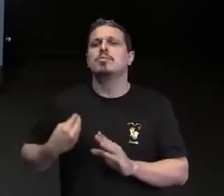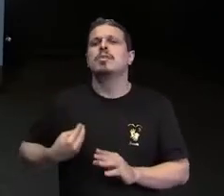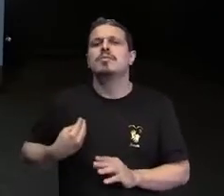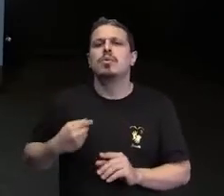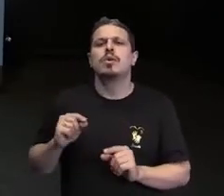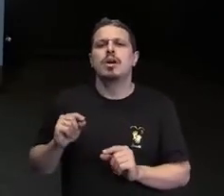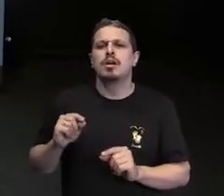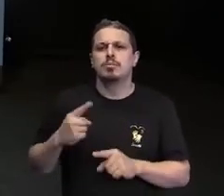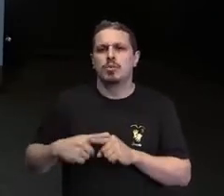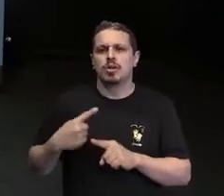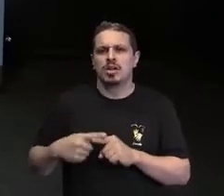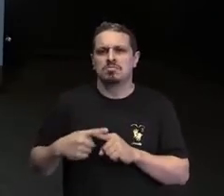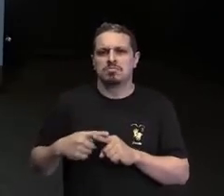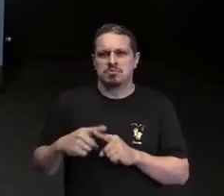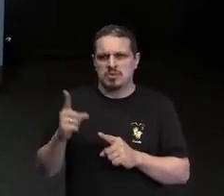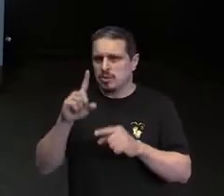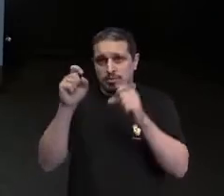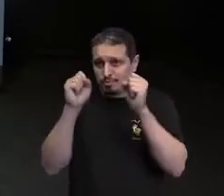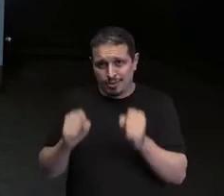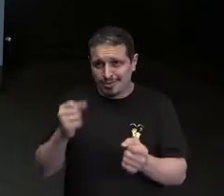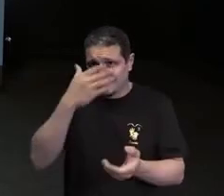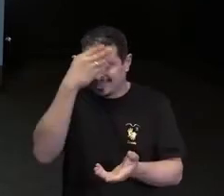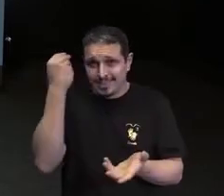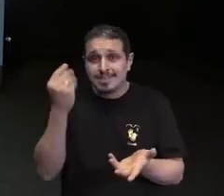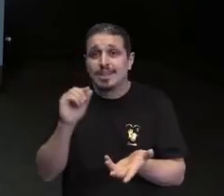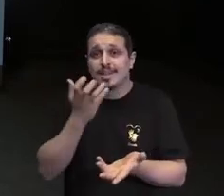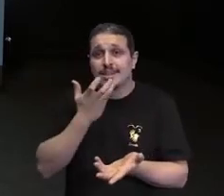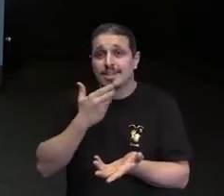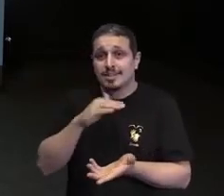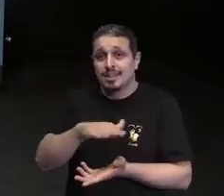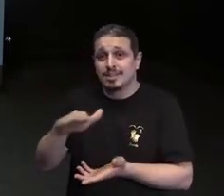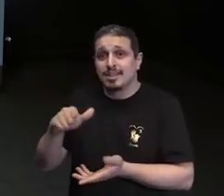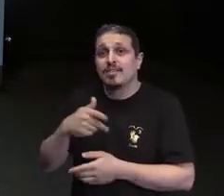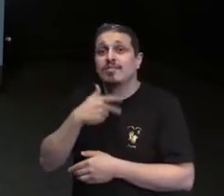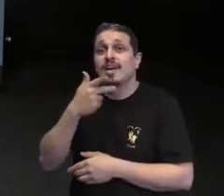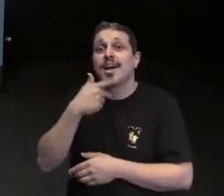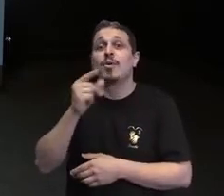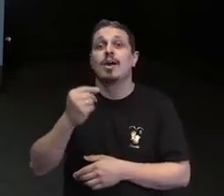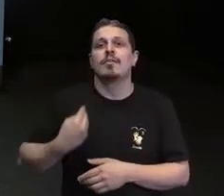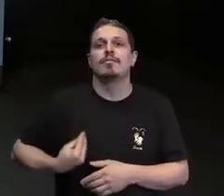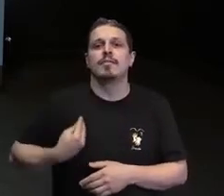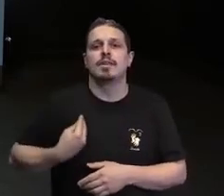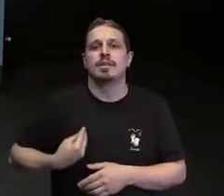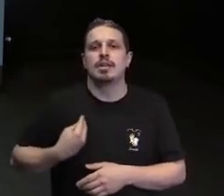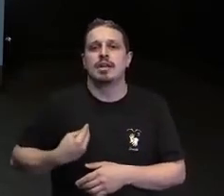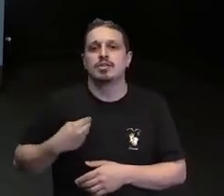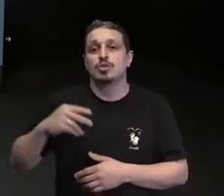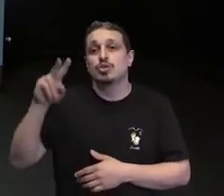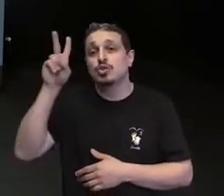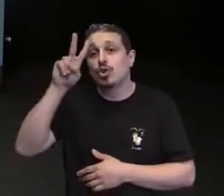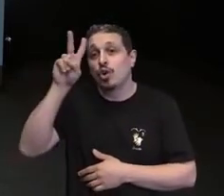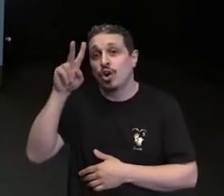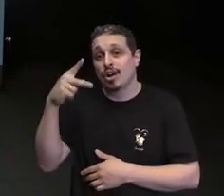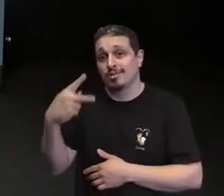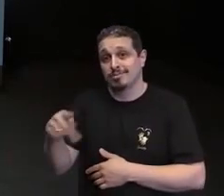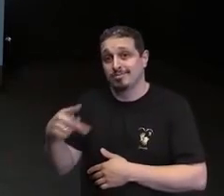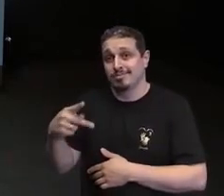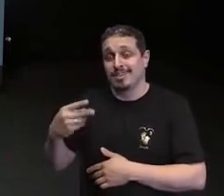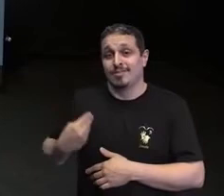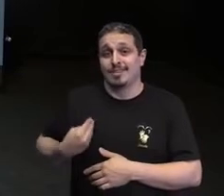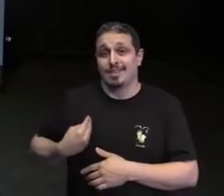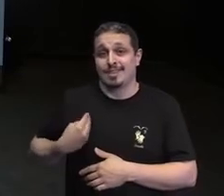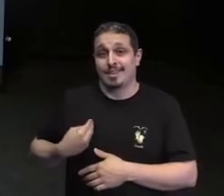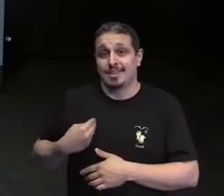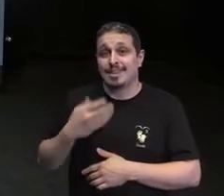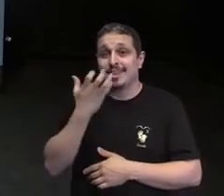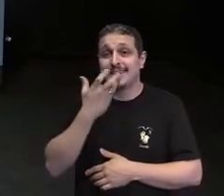mim, como pediatra, que está falando para crianças. Eu estou falando sobre vidas e eu estou falando sobre histórias. Essa criança existe e não é uma questão de